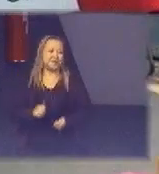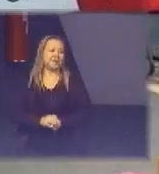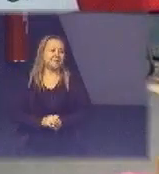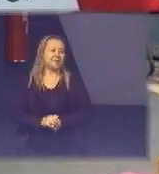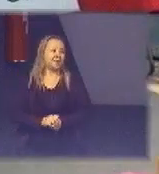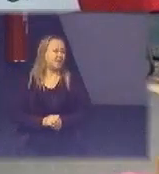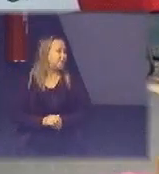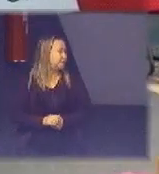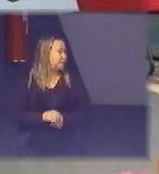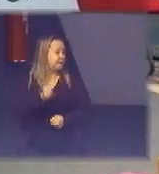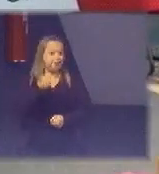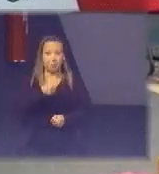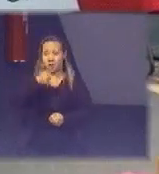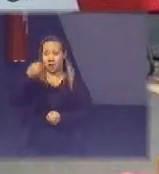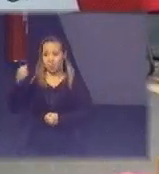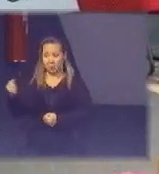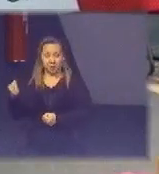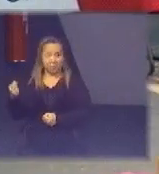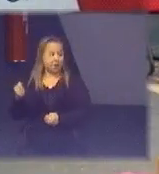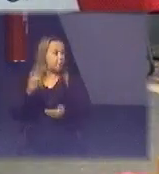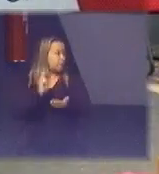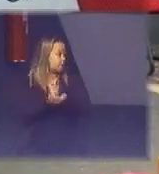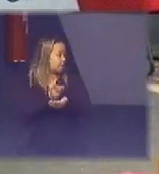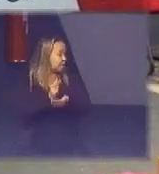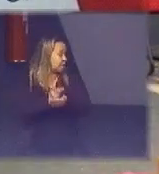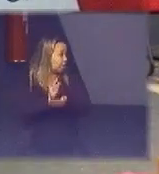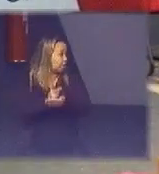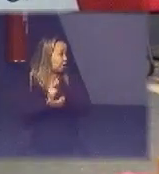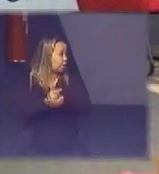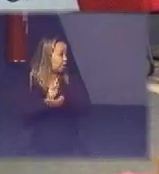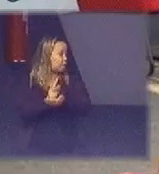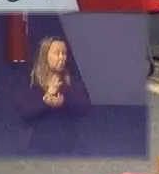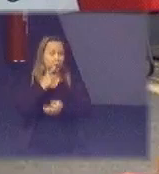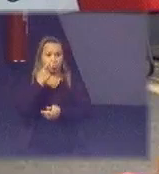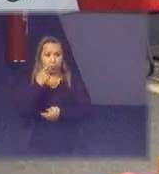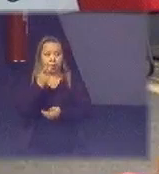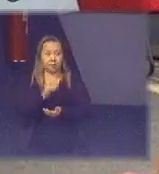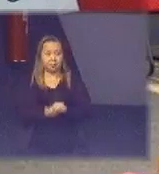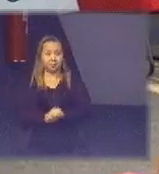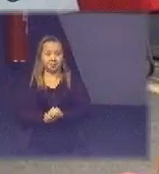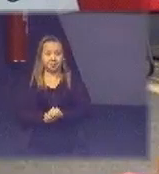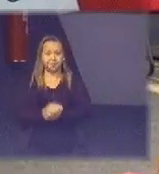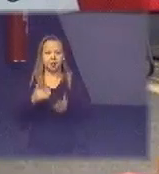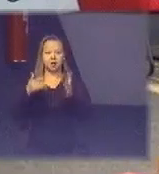então vou passar aqui a palavra agora para a gente poder continuar e ao final a gente faz aquela troca de debate